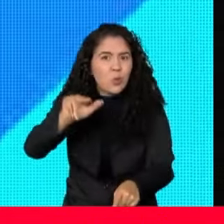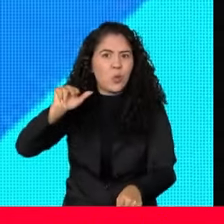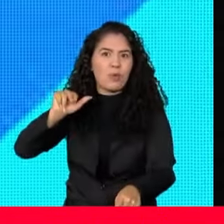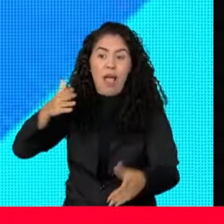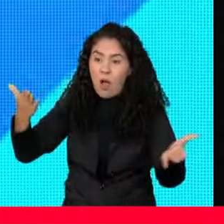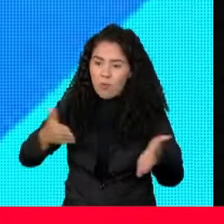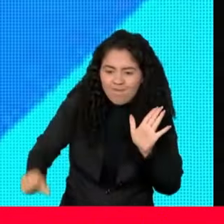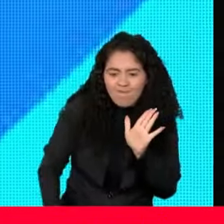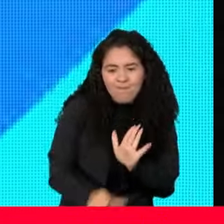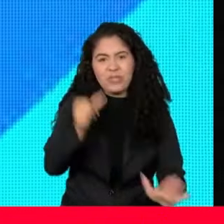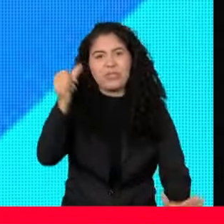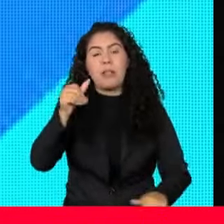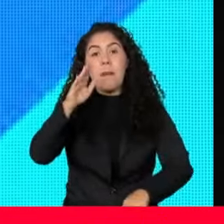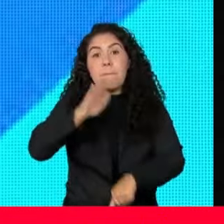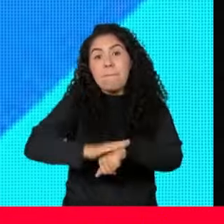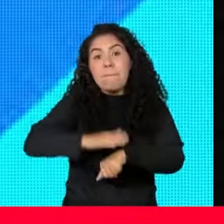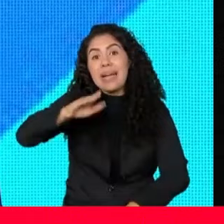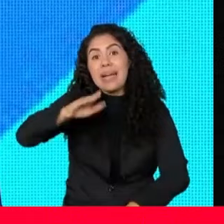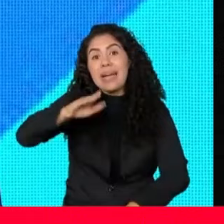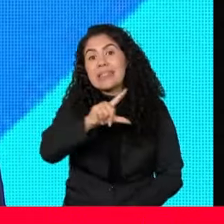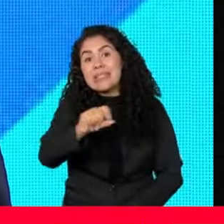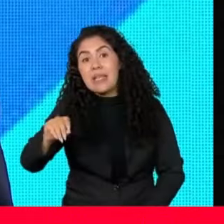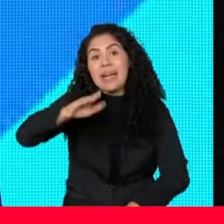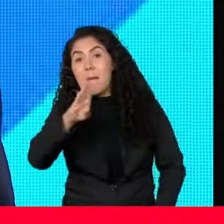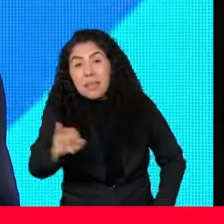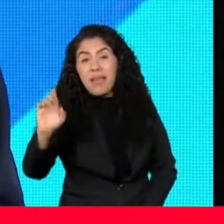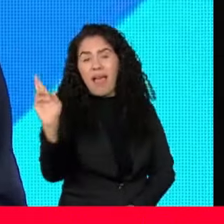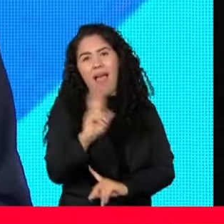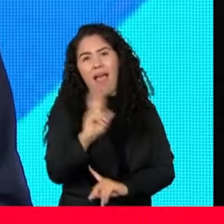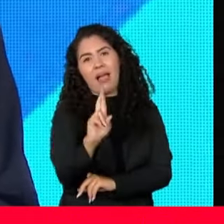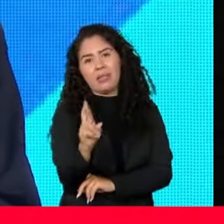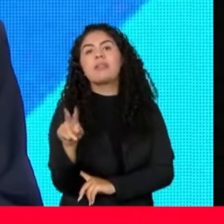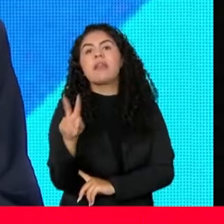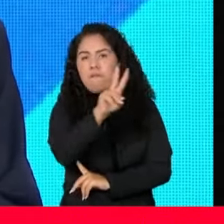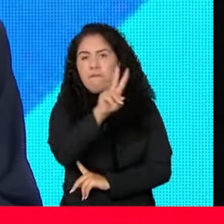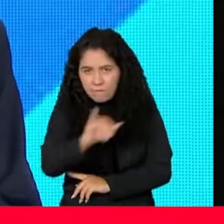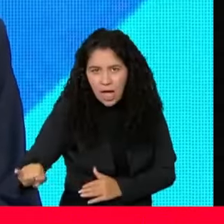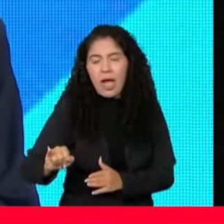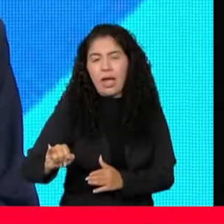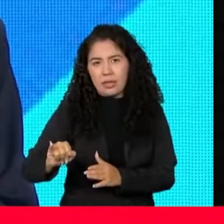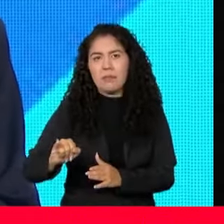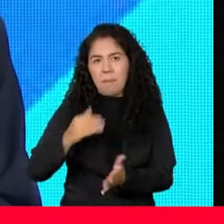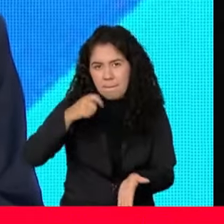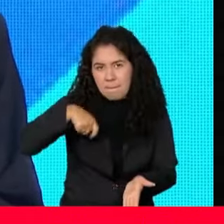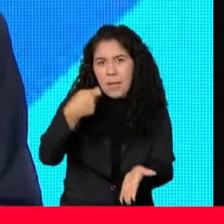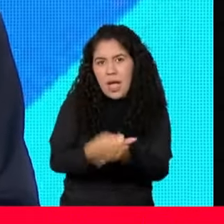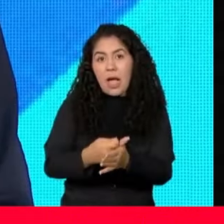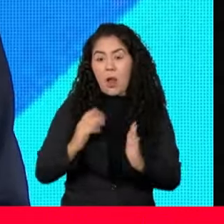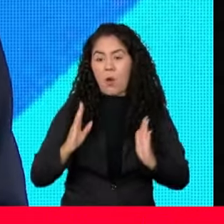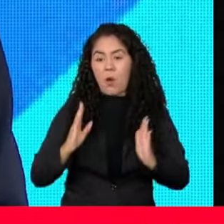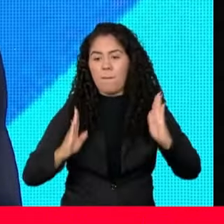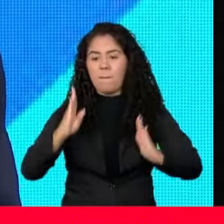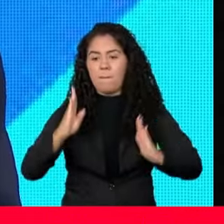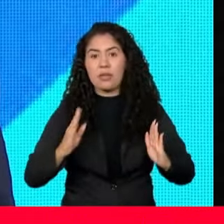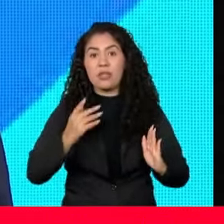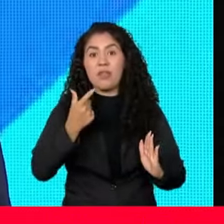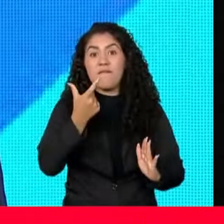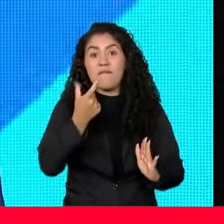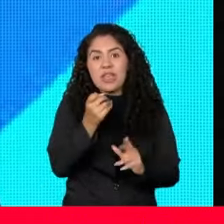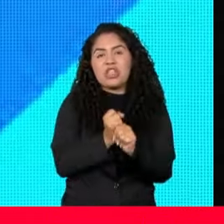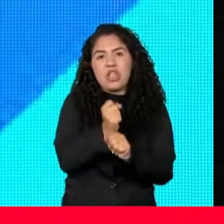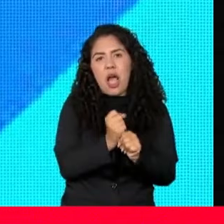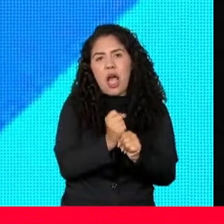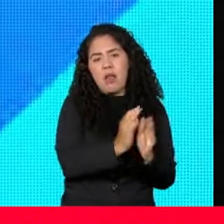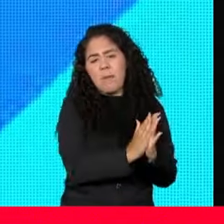bilhões de reais novos que vão ser pagos ao longo de 20 anos que se somam a